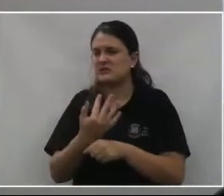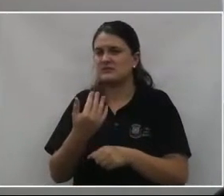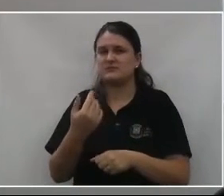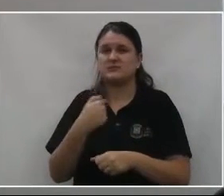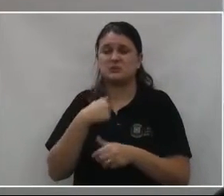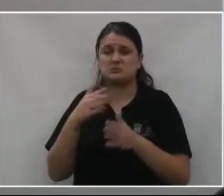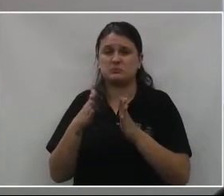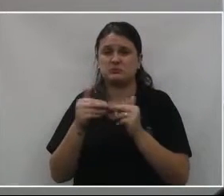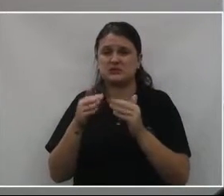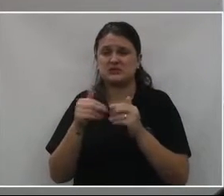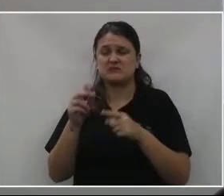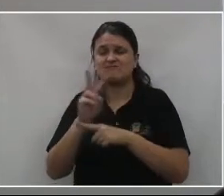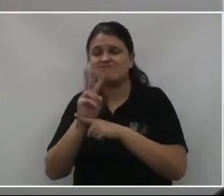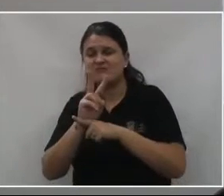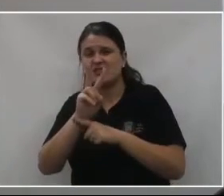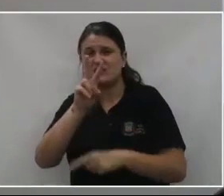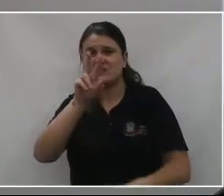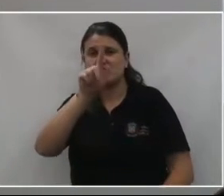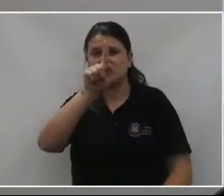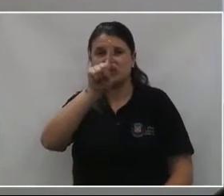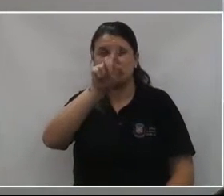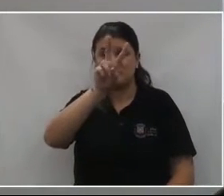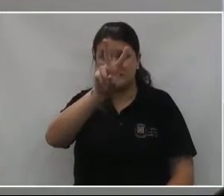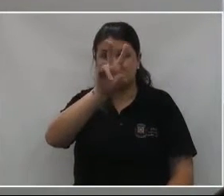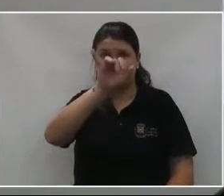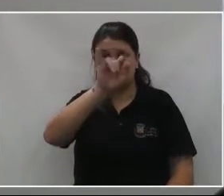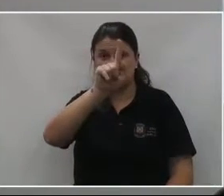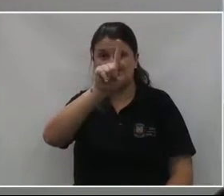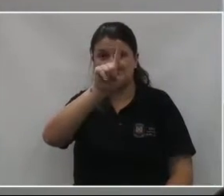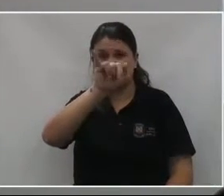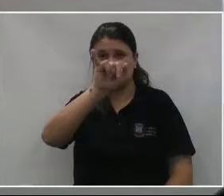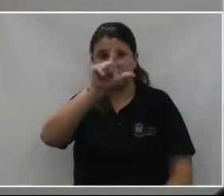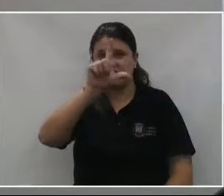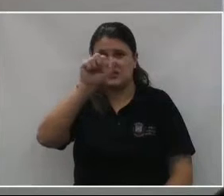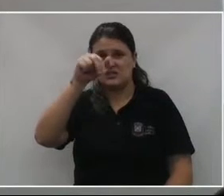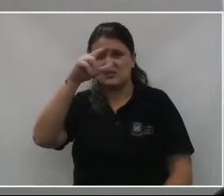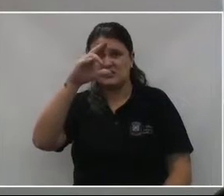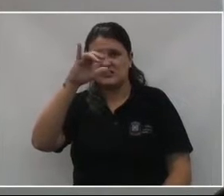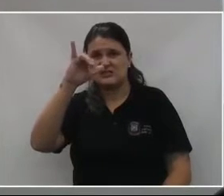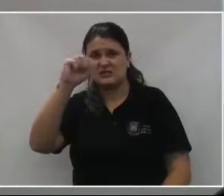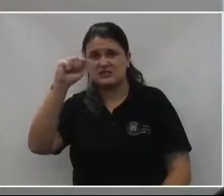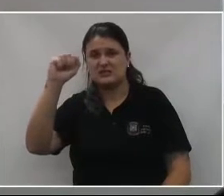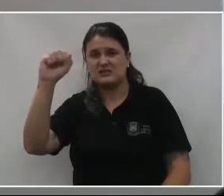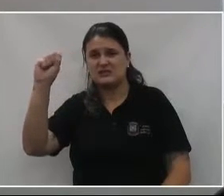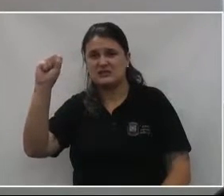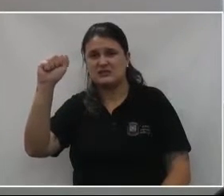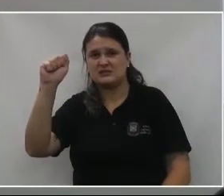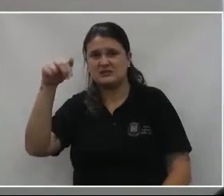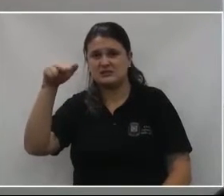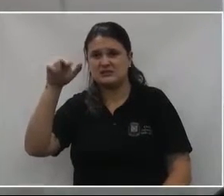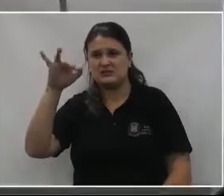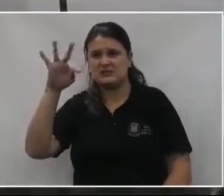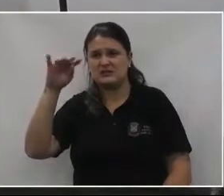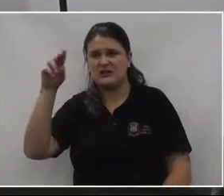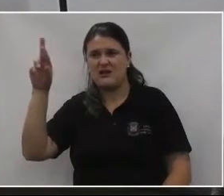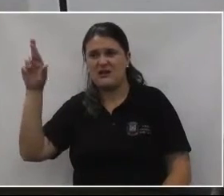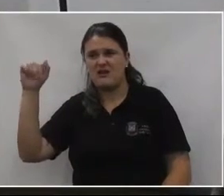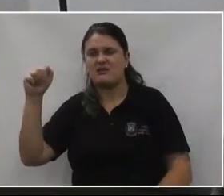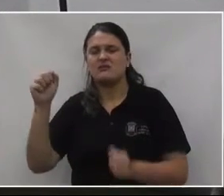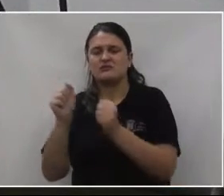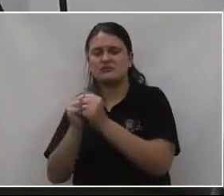Peço até para a vigilância dar uma checada, conversar com o pessoal, se juntar à Secretaria do Obras, Secretaria do Meio Ambiente, a